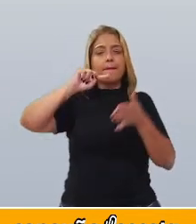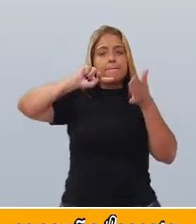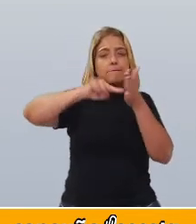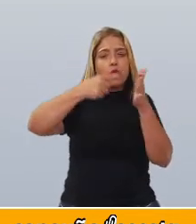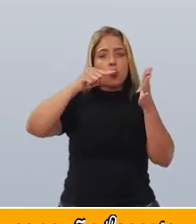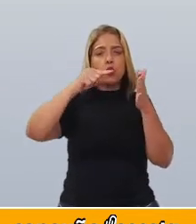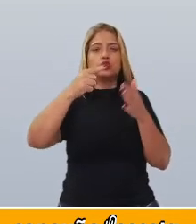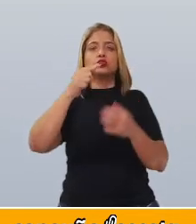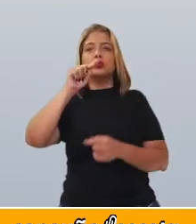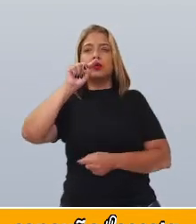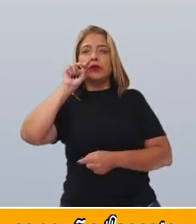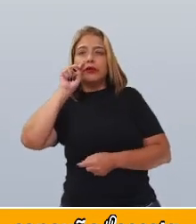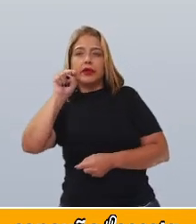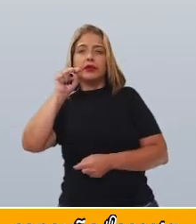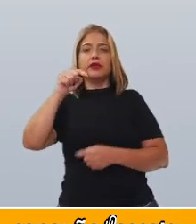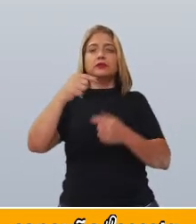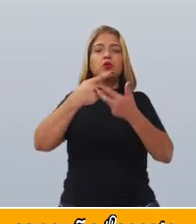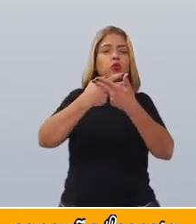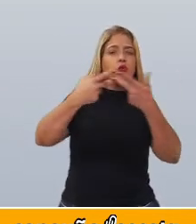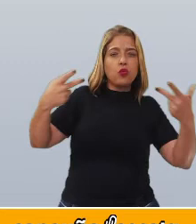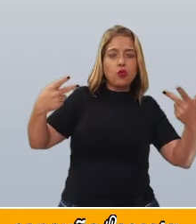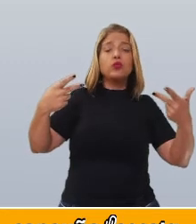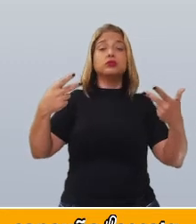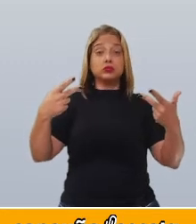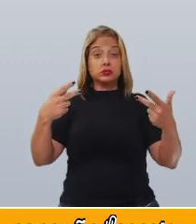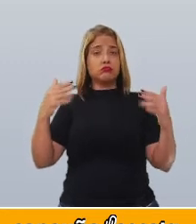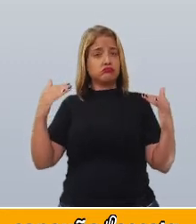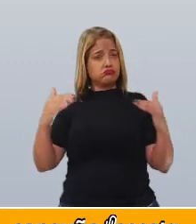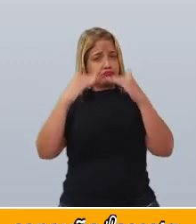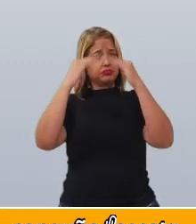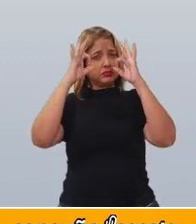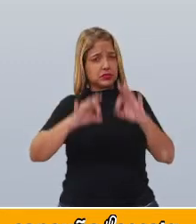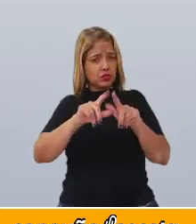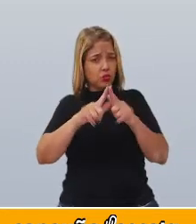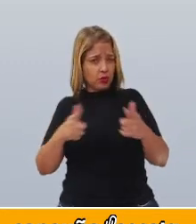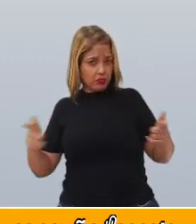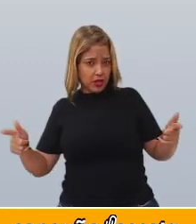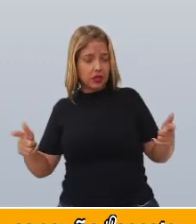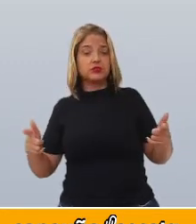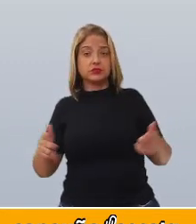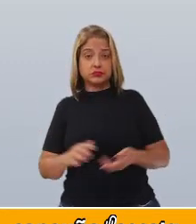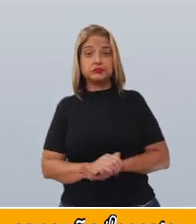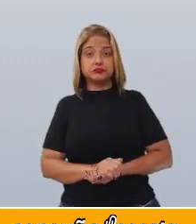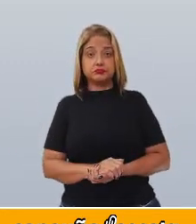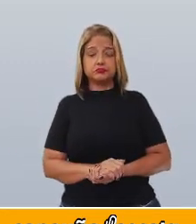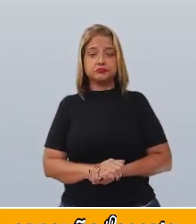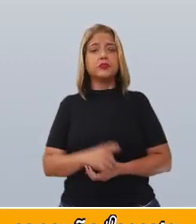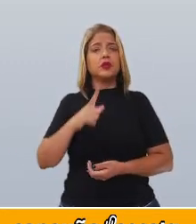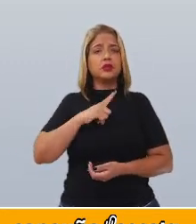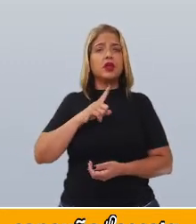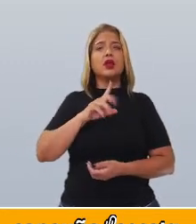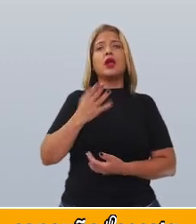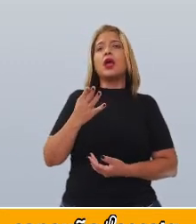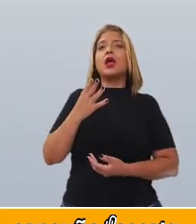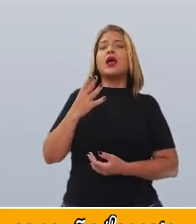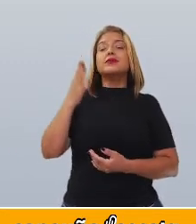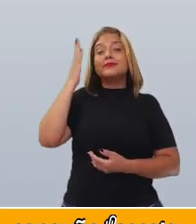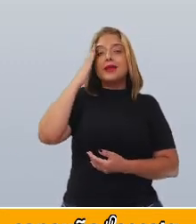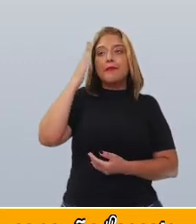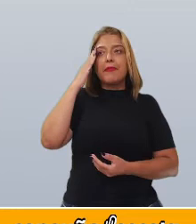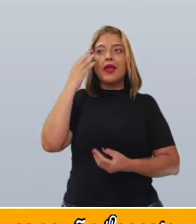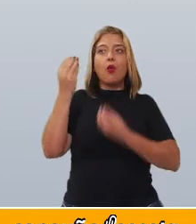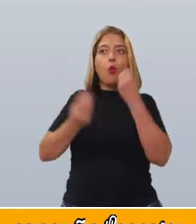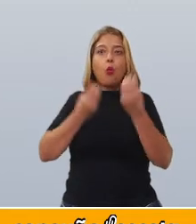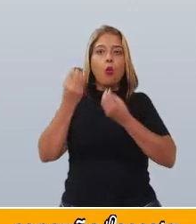ortografia? Há observância nominal e verbal entre as palavras? Os